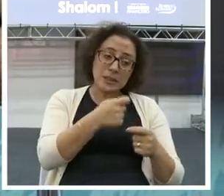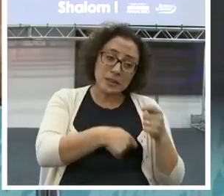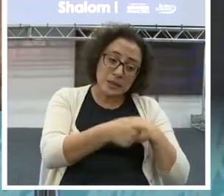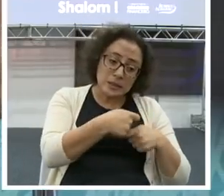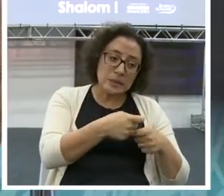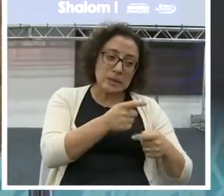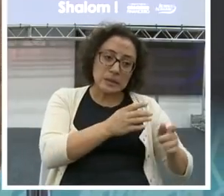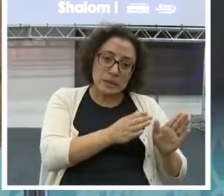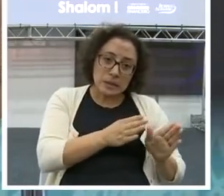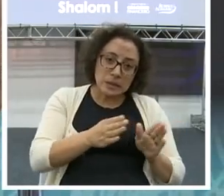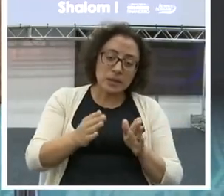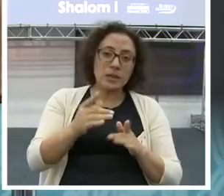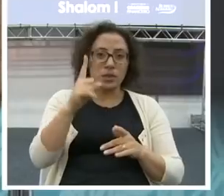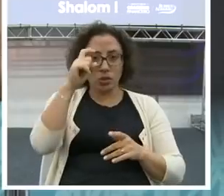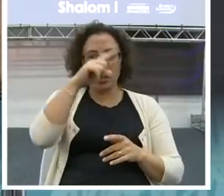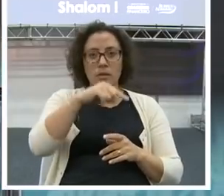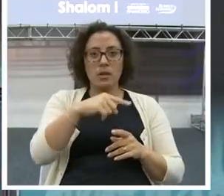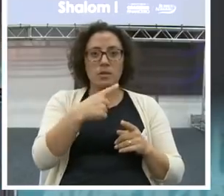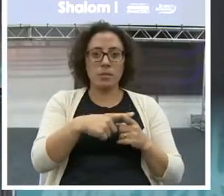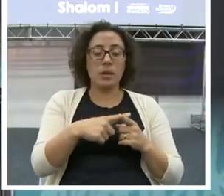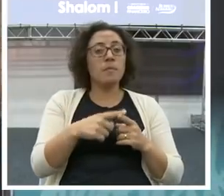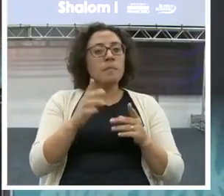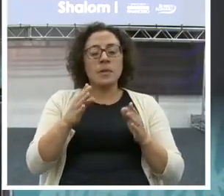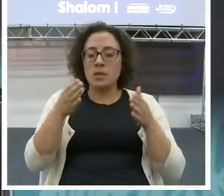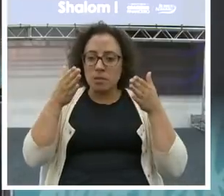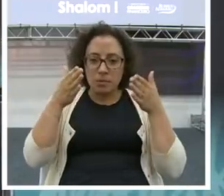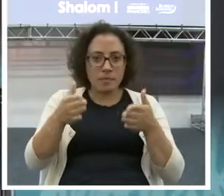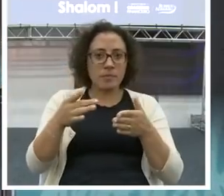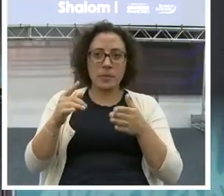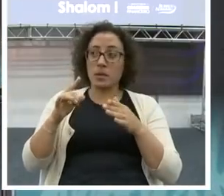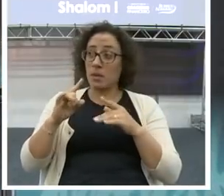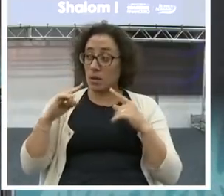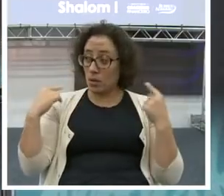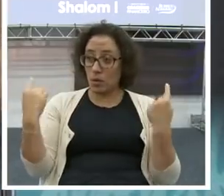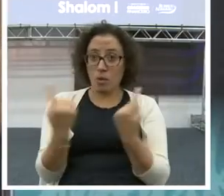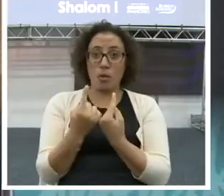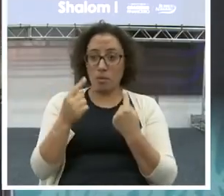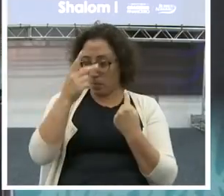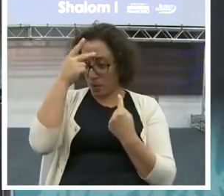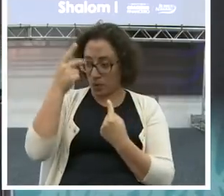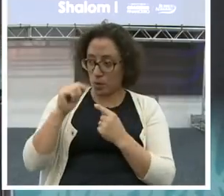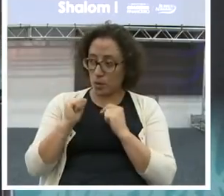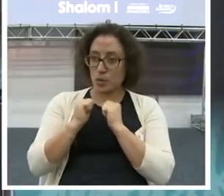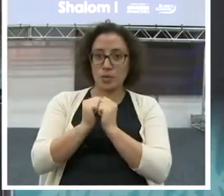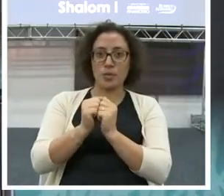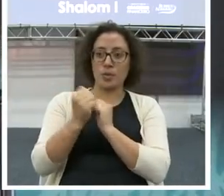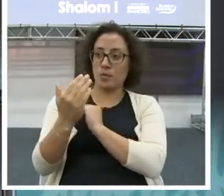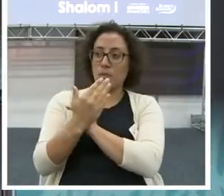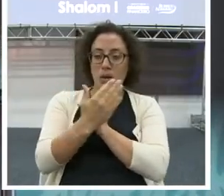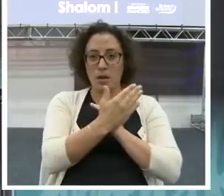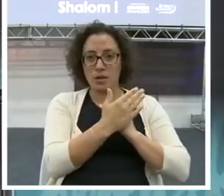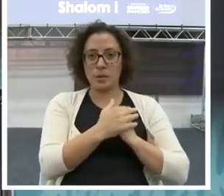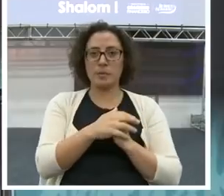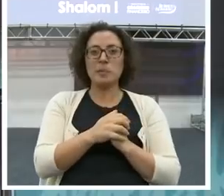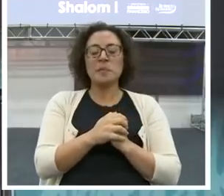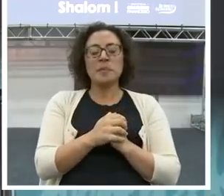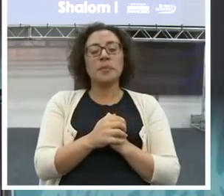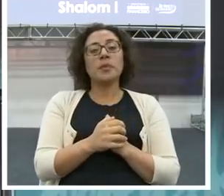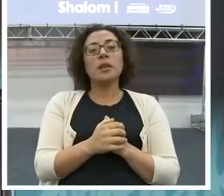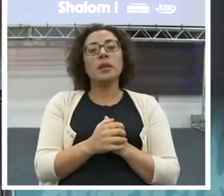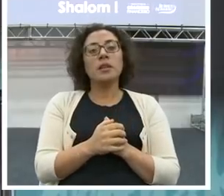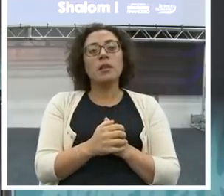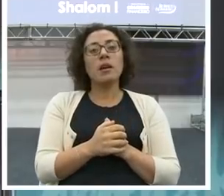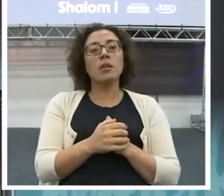Então, você tem que estar sempre atuando e sempre cercado de pessoas que também querem isso. No coaching financeiro, ele dá